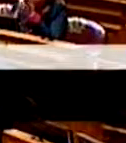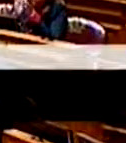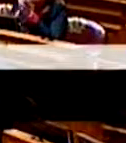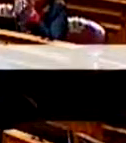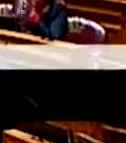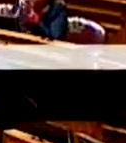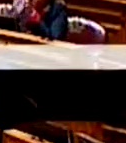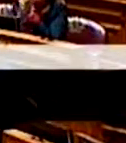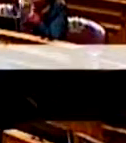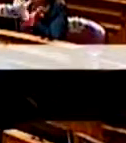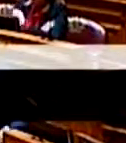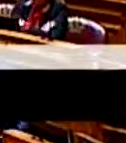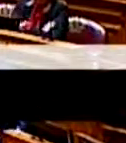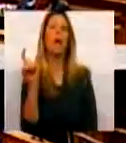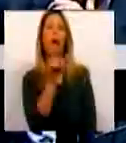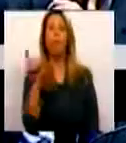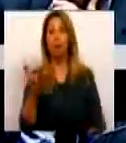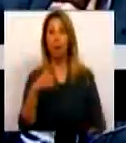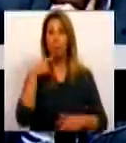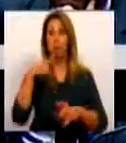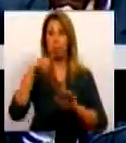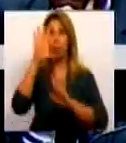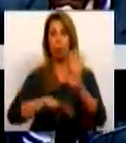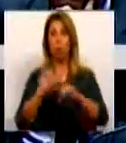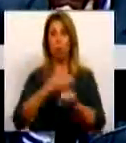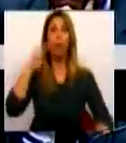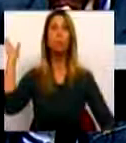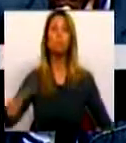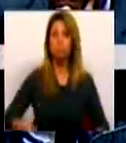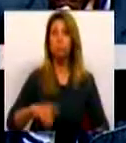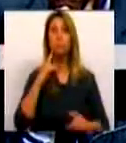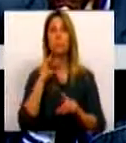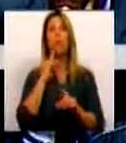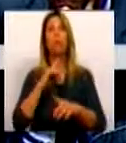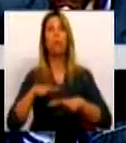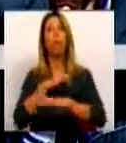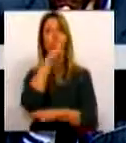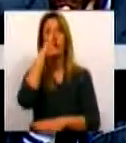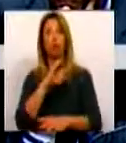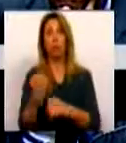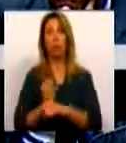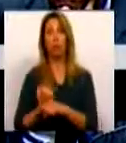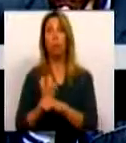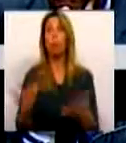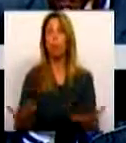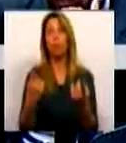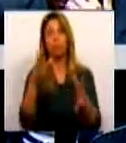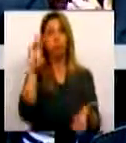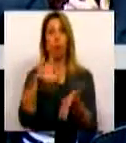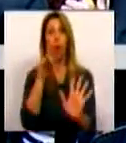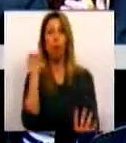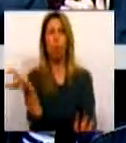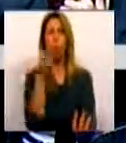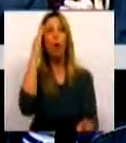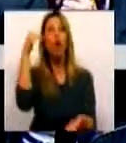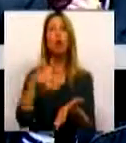ligada tem um resultado, há instrumentos para fazer essa busca, que os senhores deputados sabem, têm